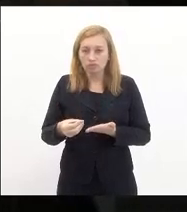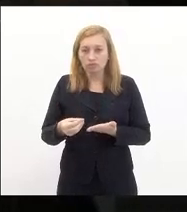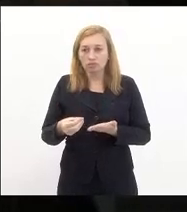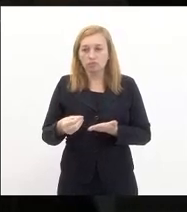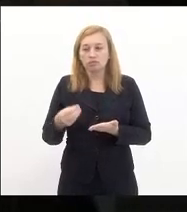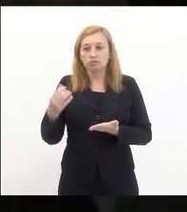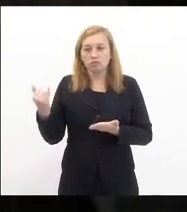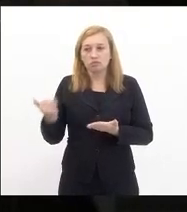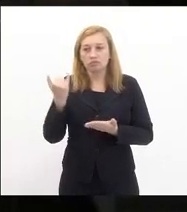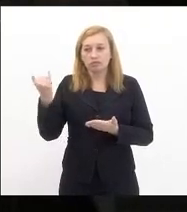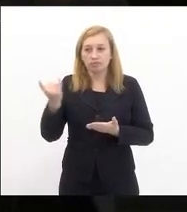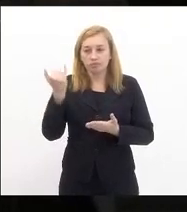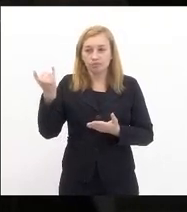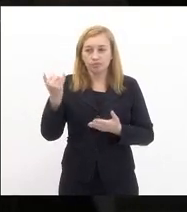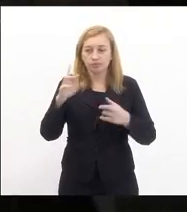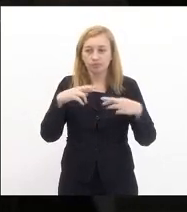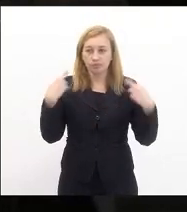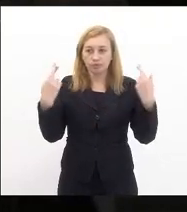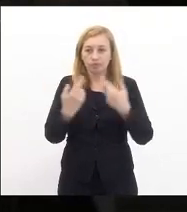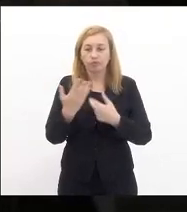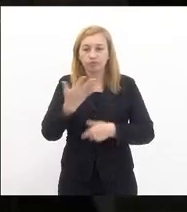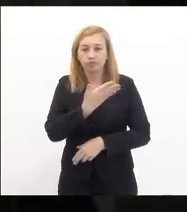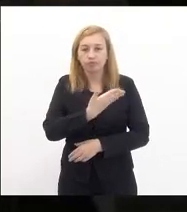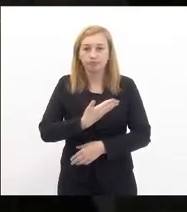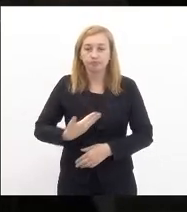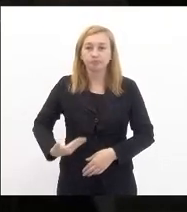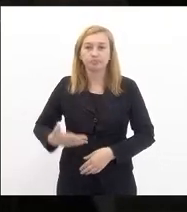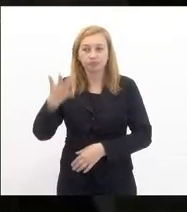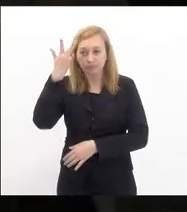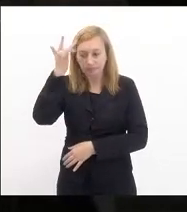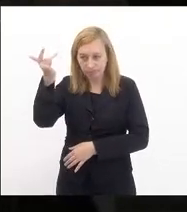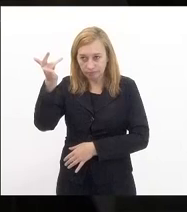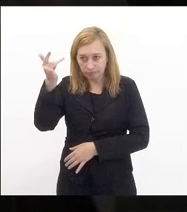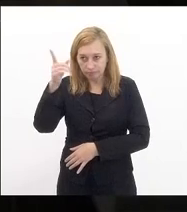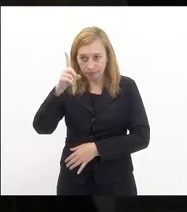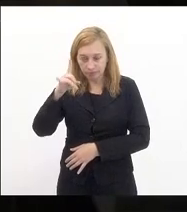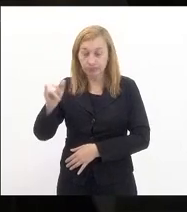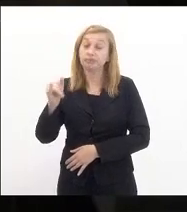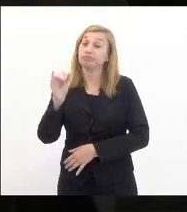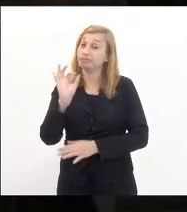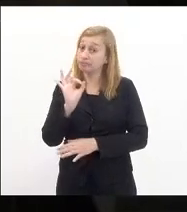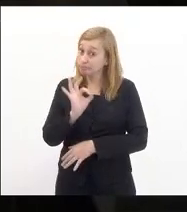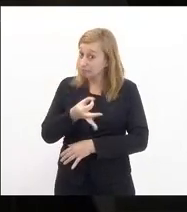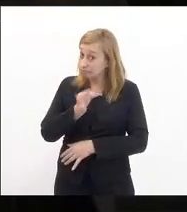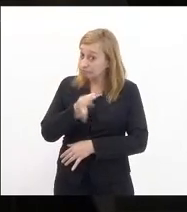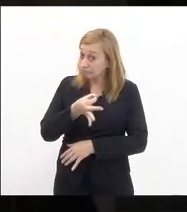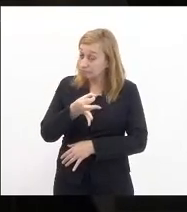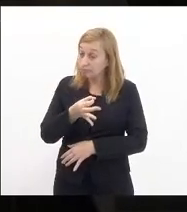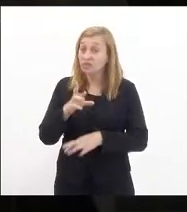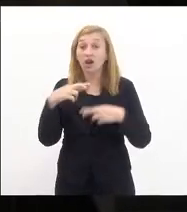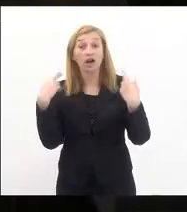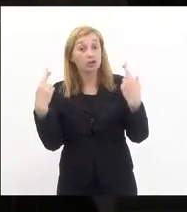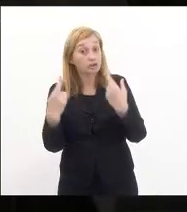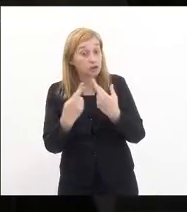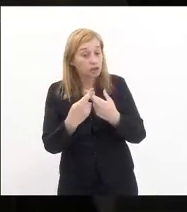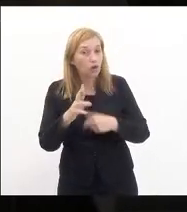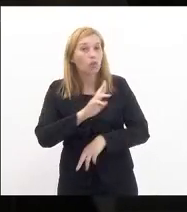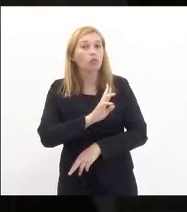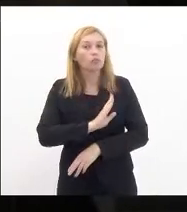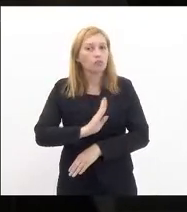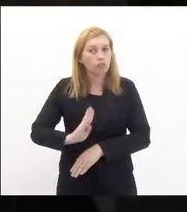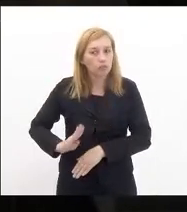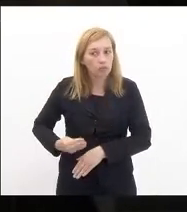da audiência pública do dia de amanhã e é claro a audiência pública